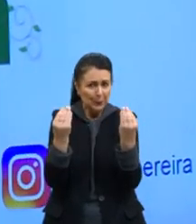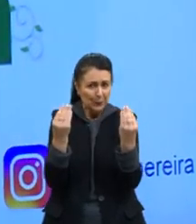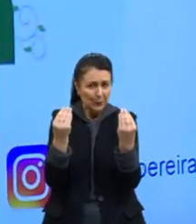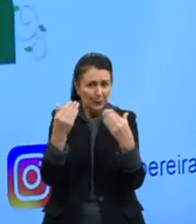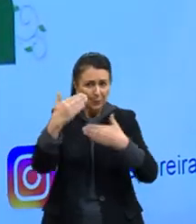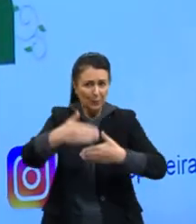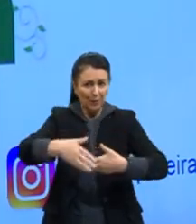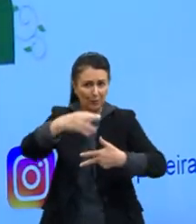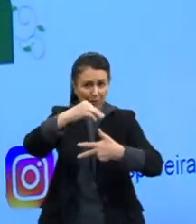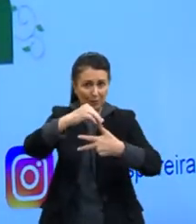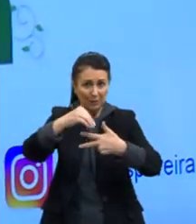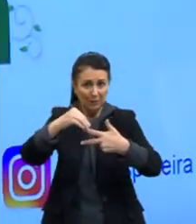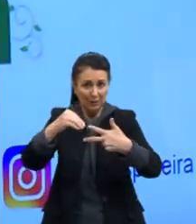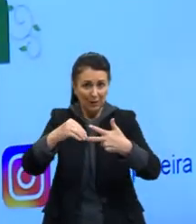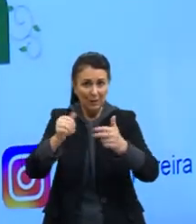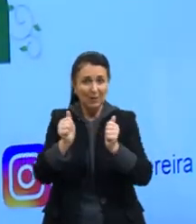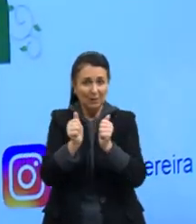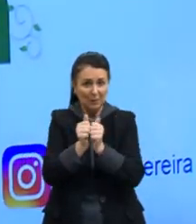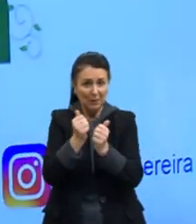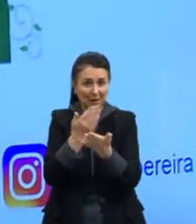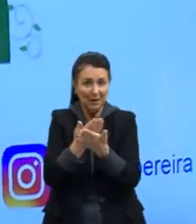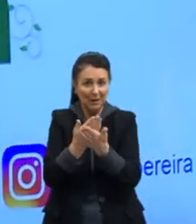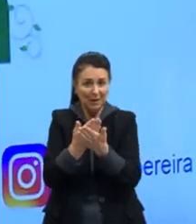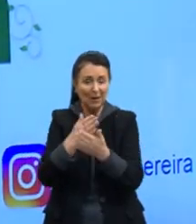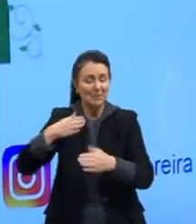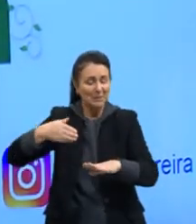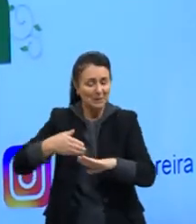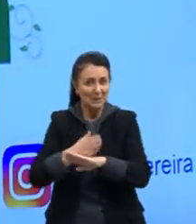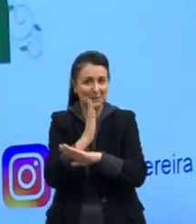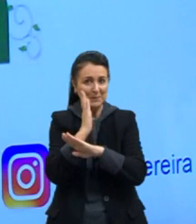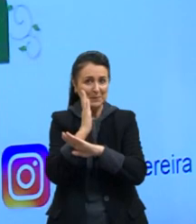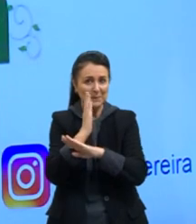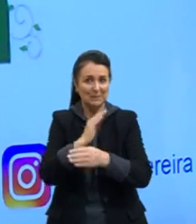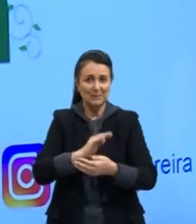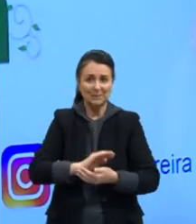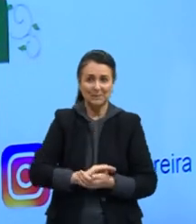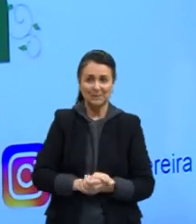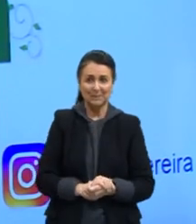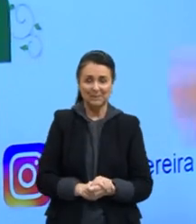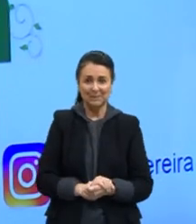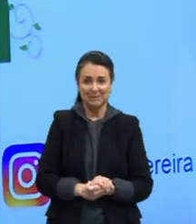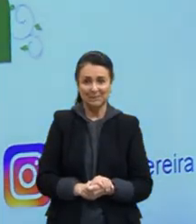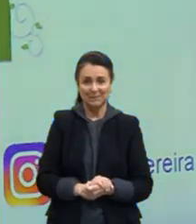Enem, para a prova do Enem. Acompanhe a gente. Partiu passar. Beijão.